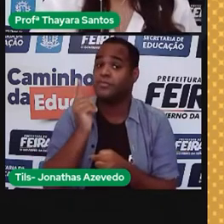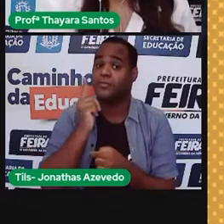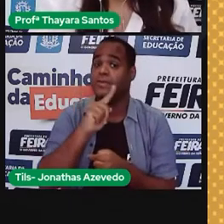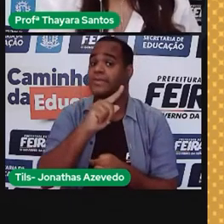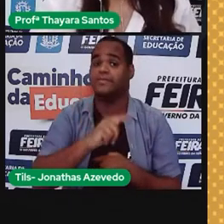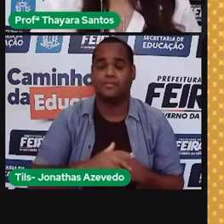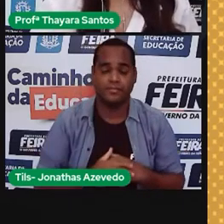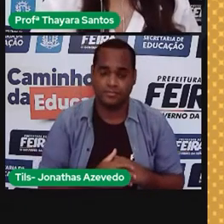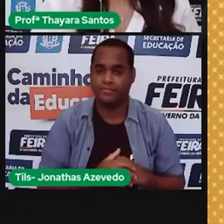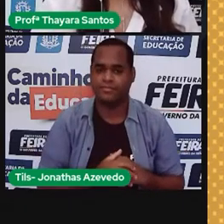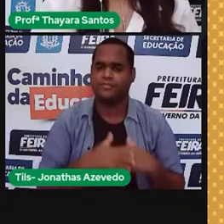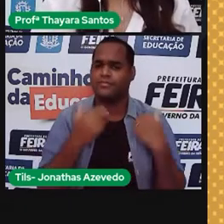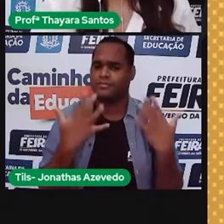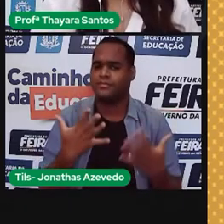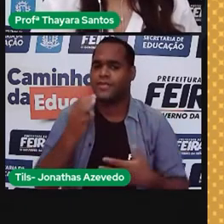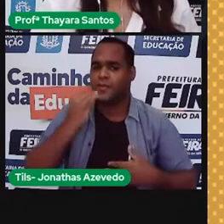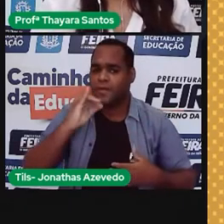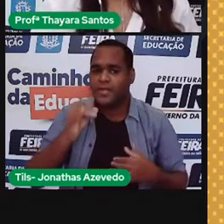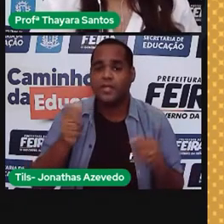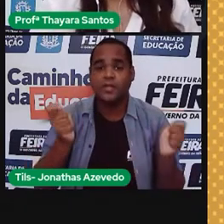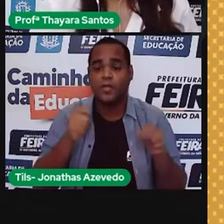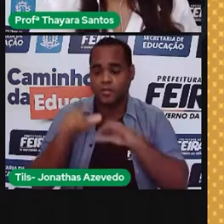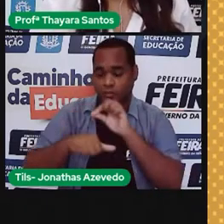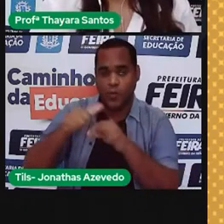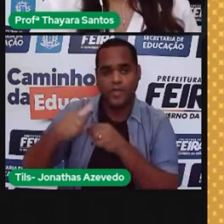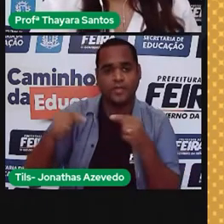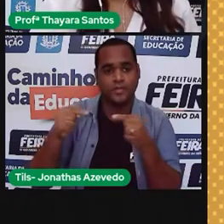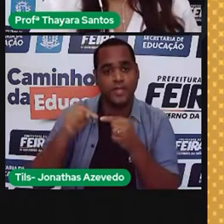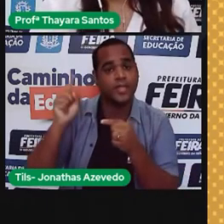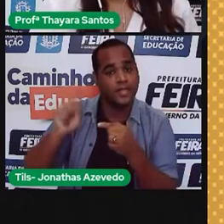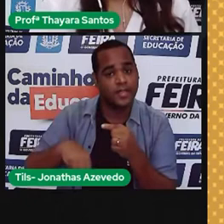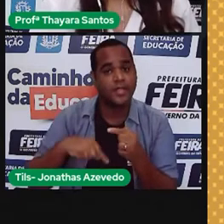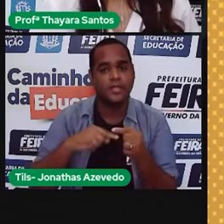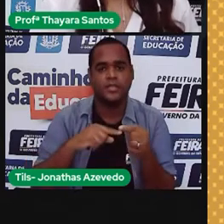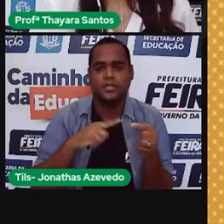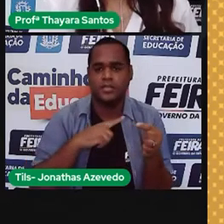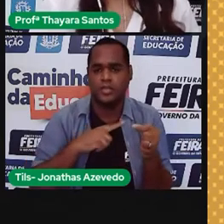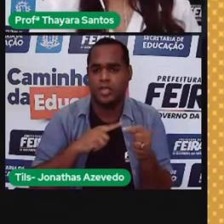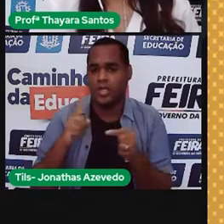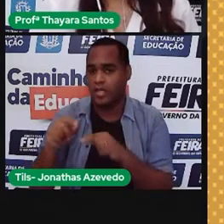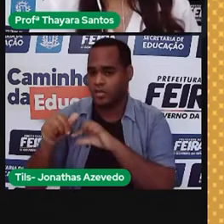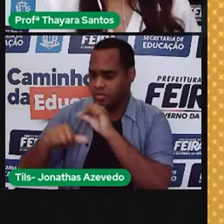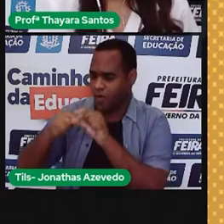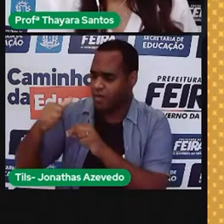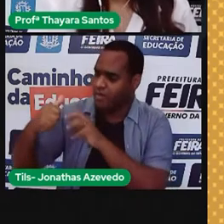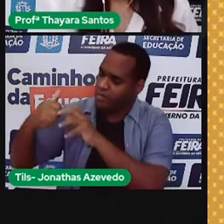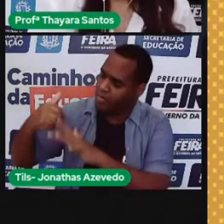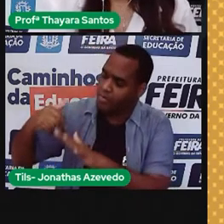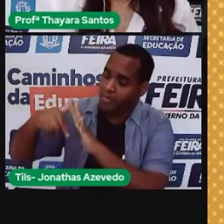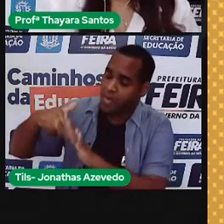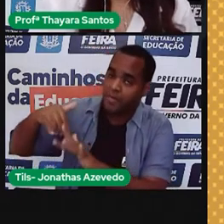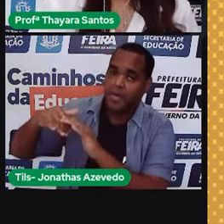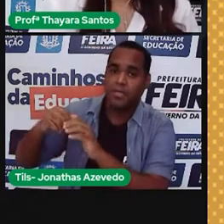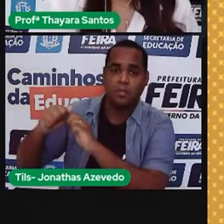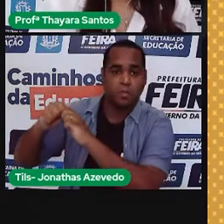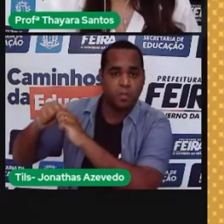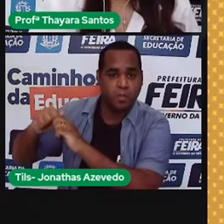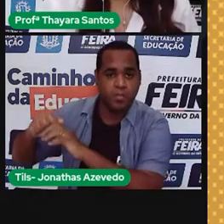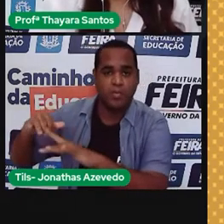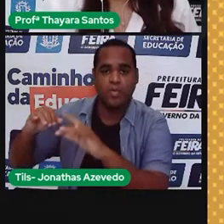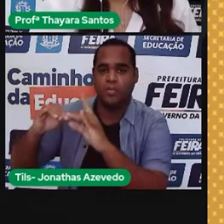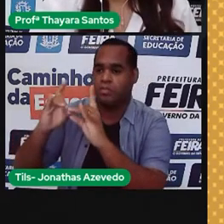energia. Então, essa energia, ela é convertida na subestação e ela é transmitida através dessa